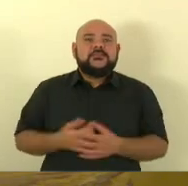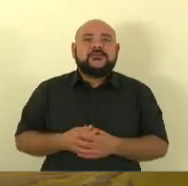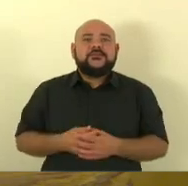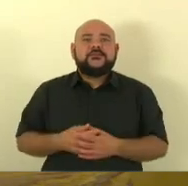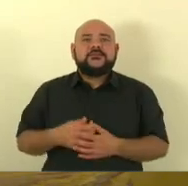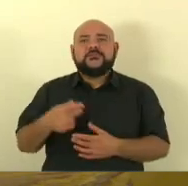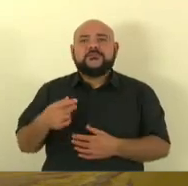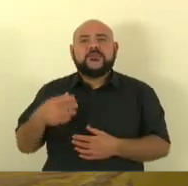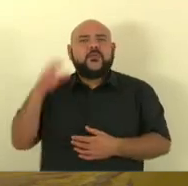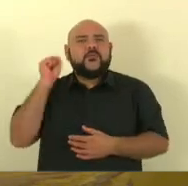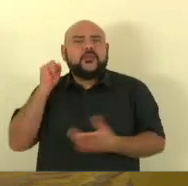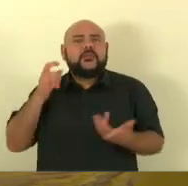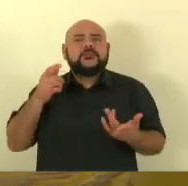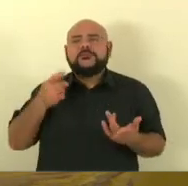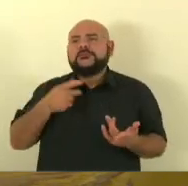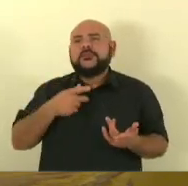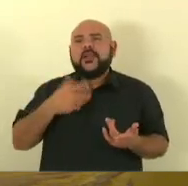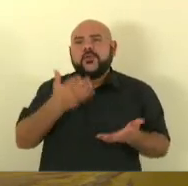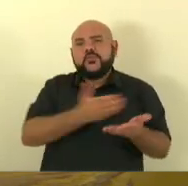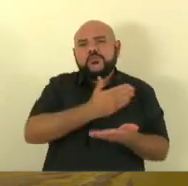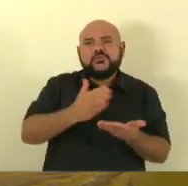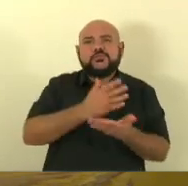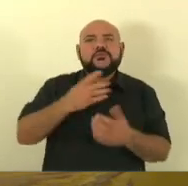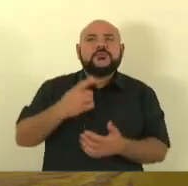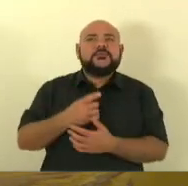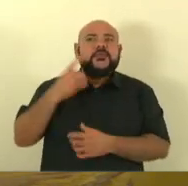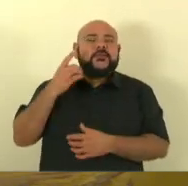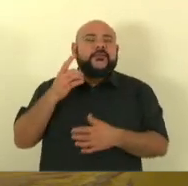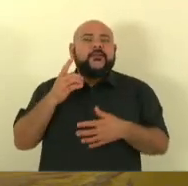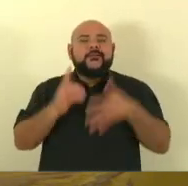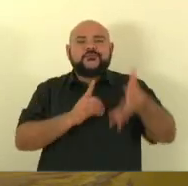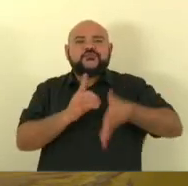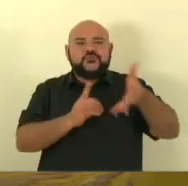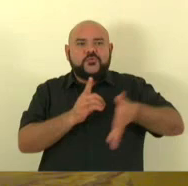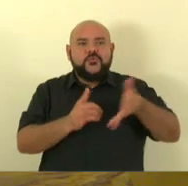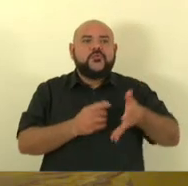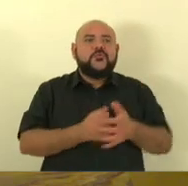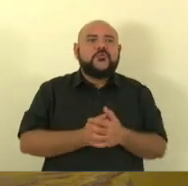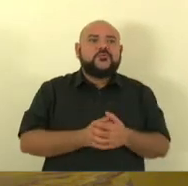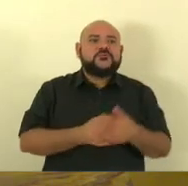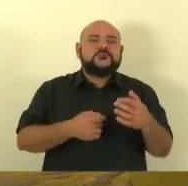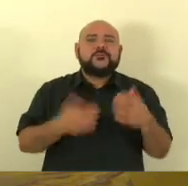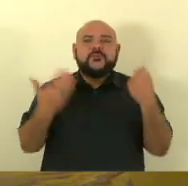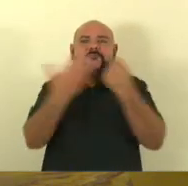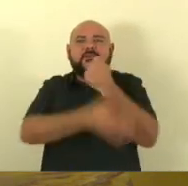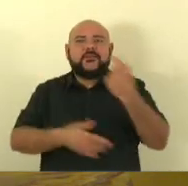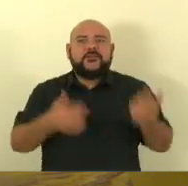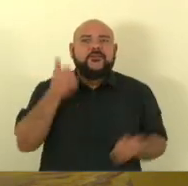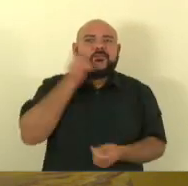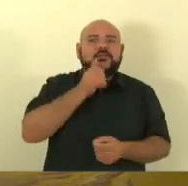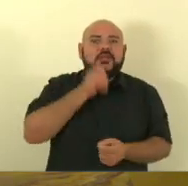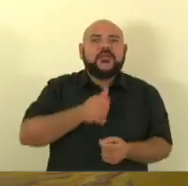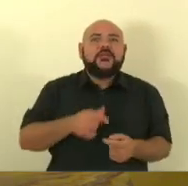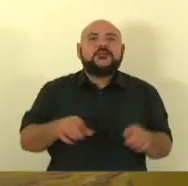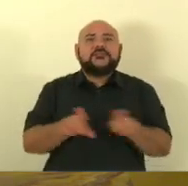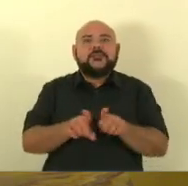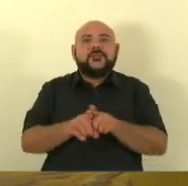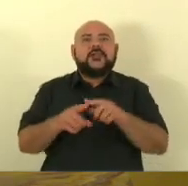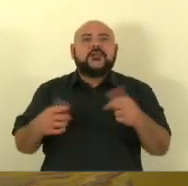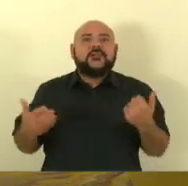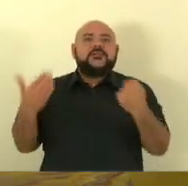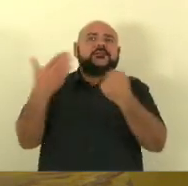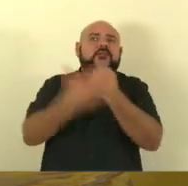nessa tribuna em defesa das mulheres. houve defesa das